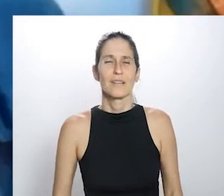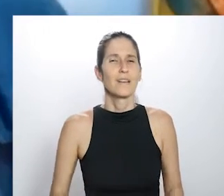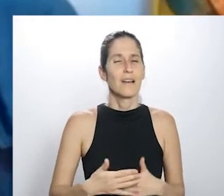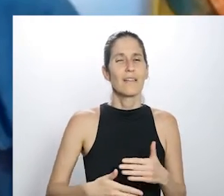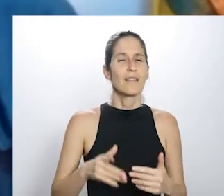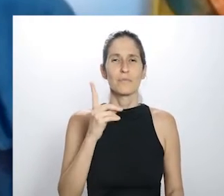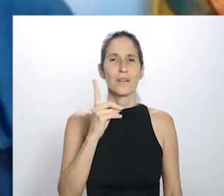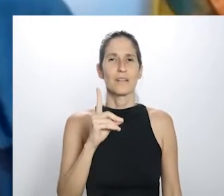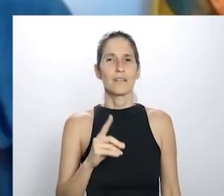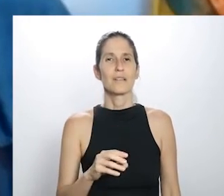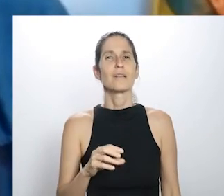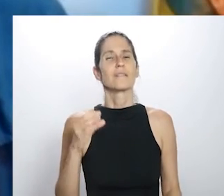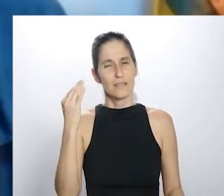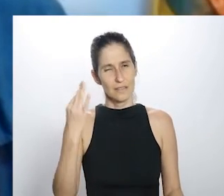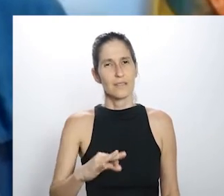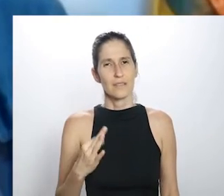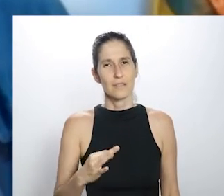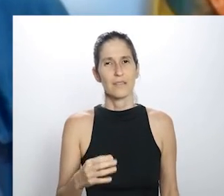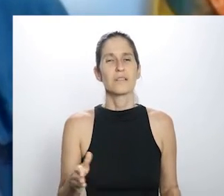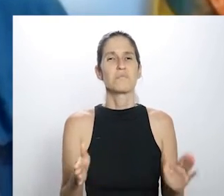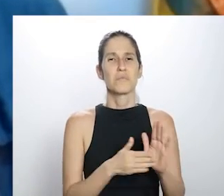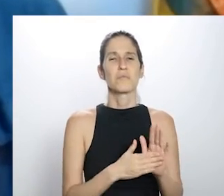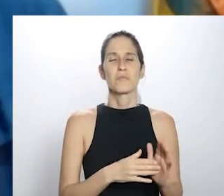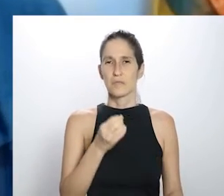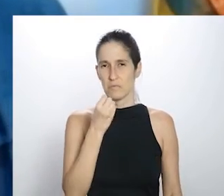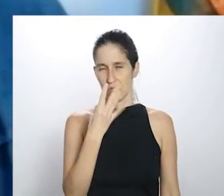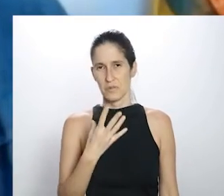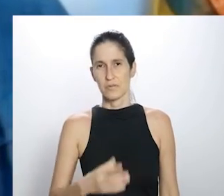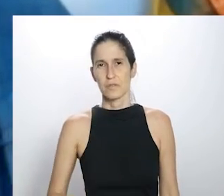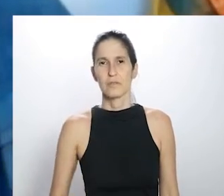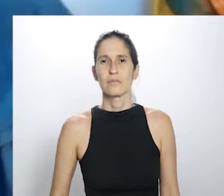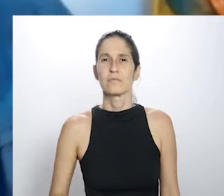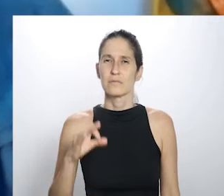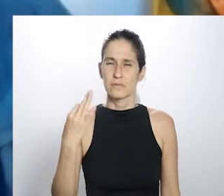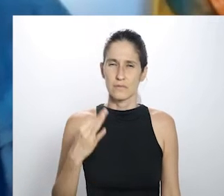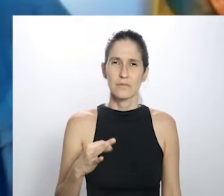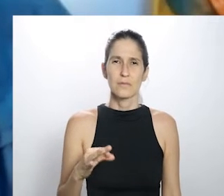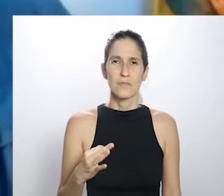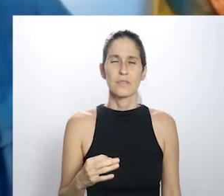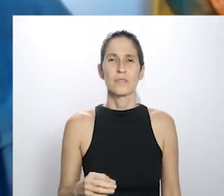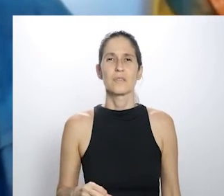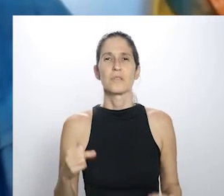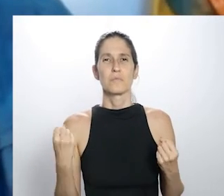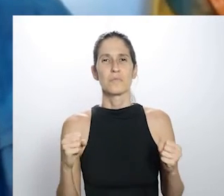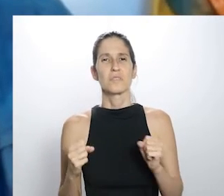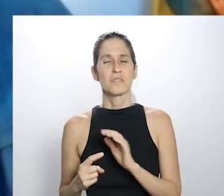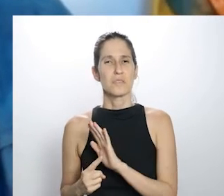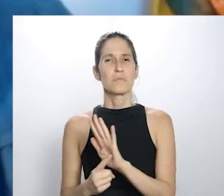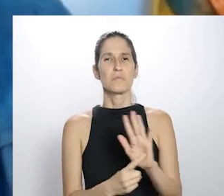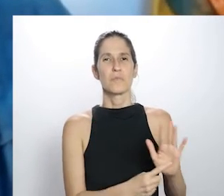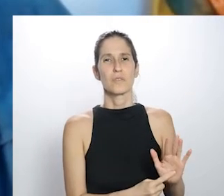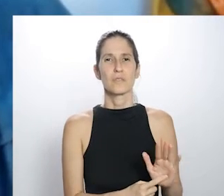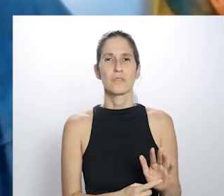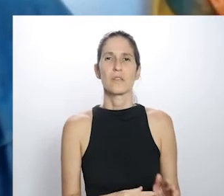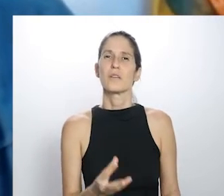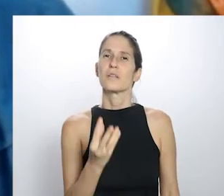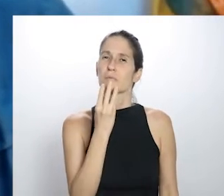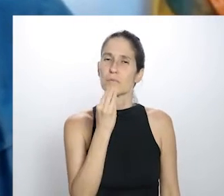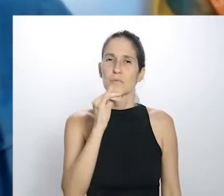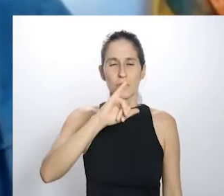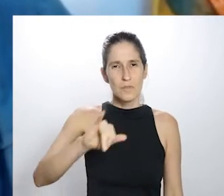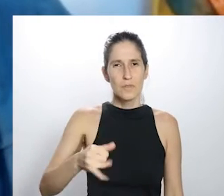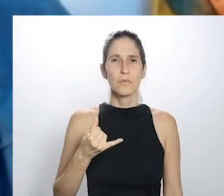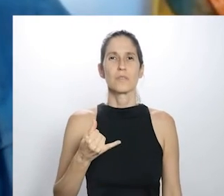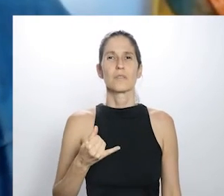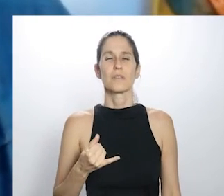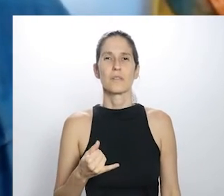Sugestão maravilhosa. Você não se intromete, não. Você vem fechando mesmo de badó, como diz a história, porque é isso. A gente tem que ver as potências